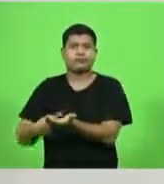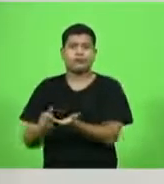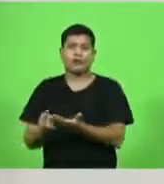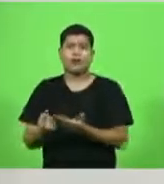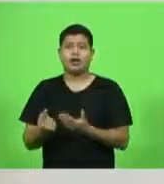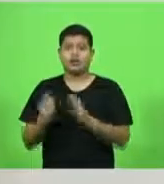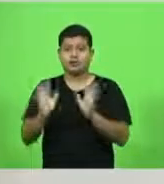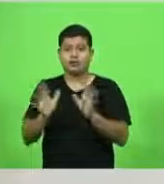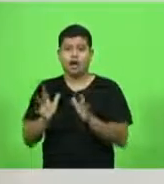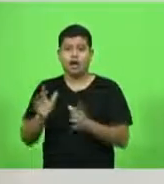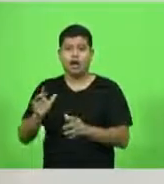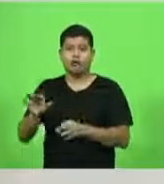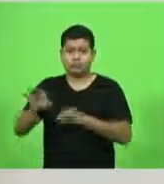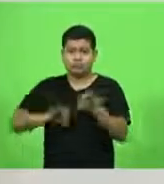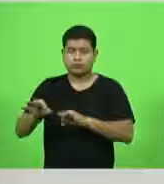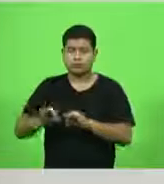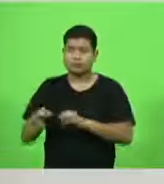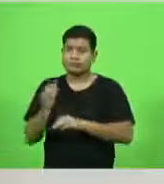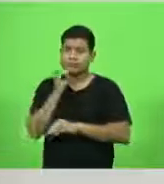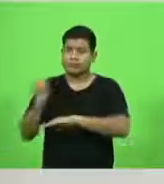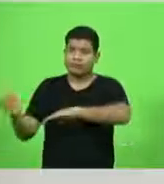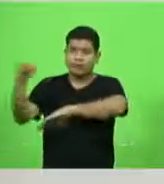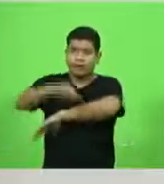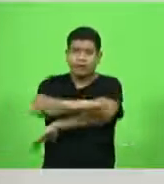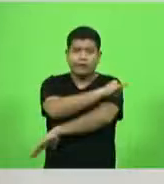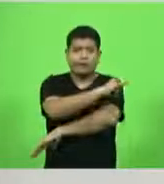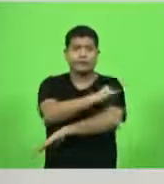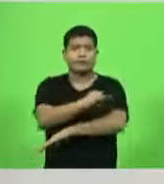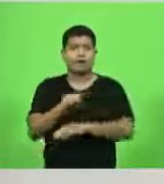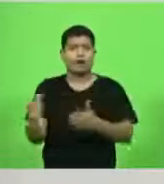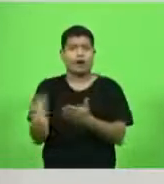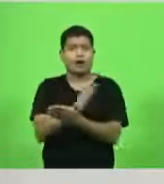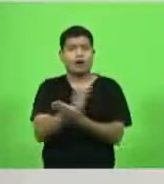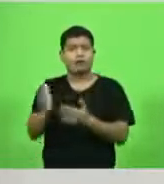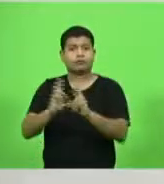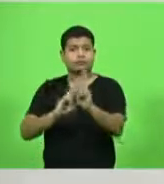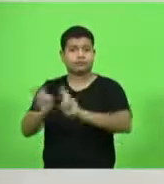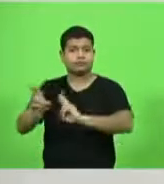nos aeroportos, em algumas rodovias,